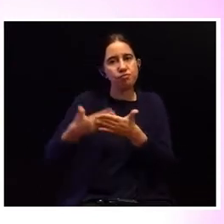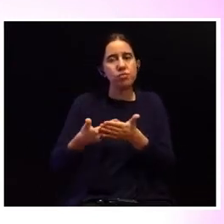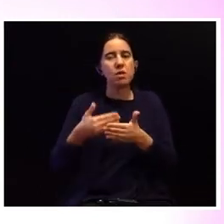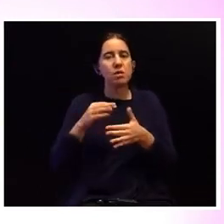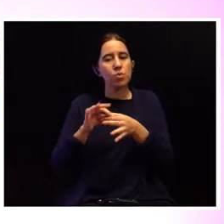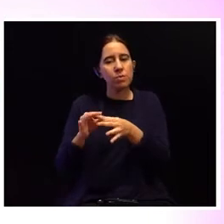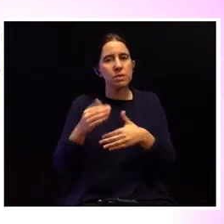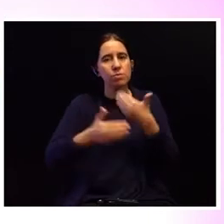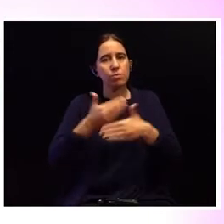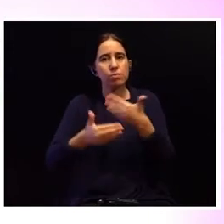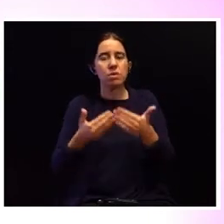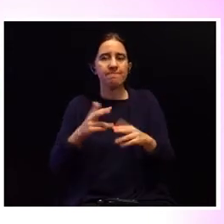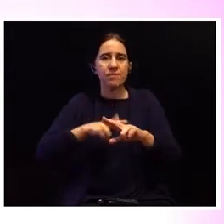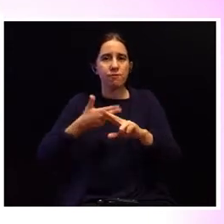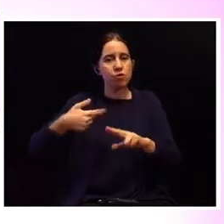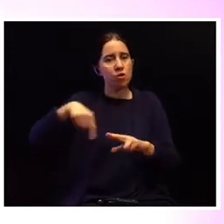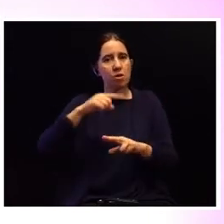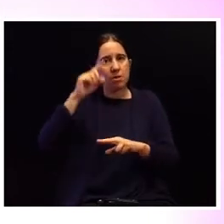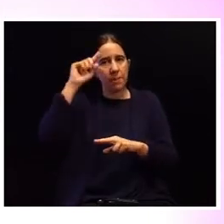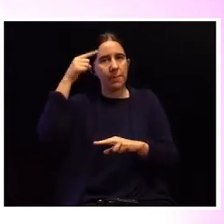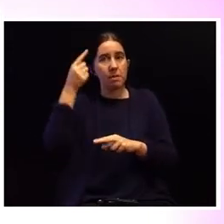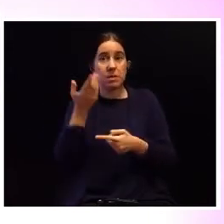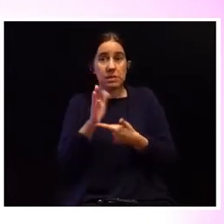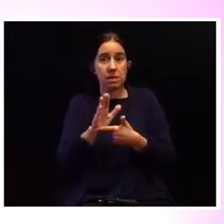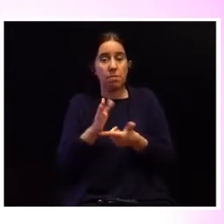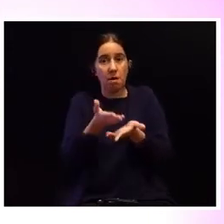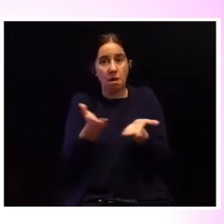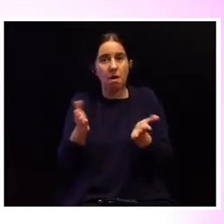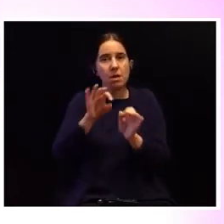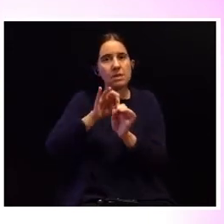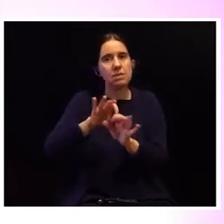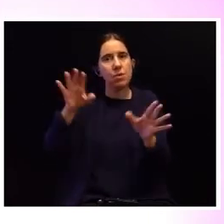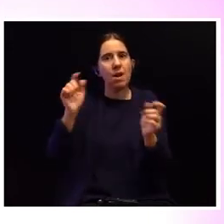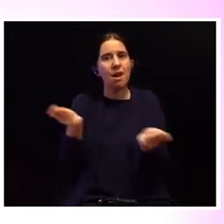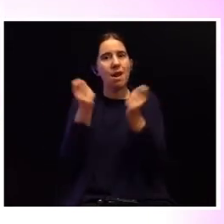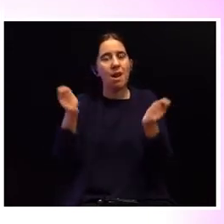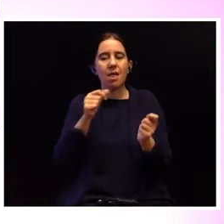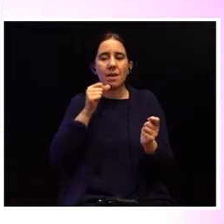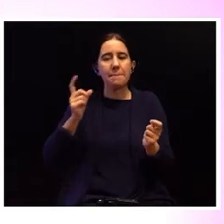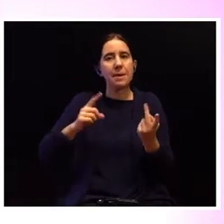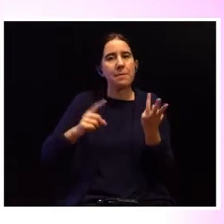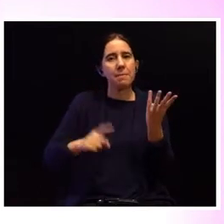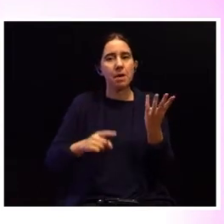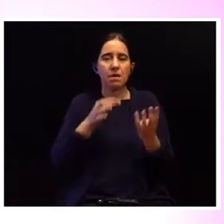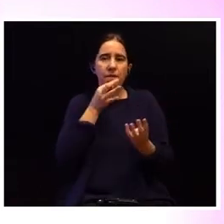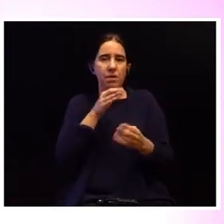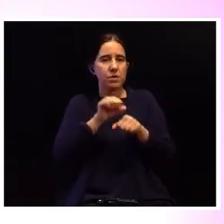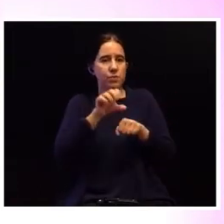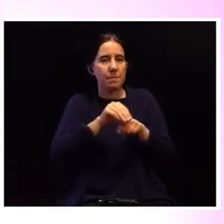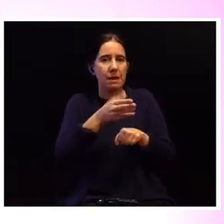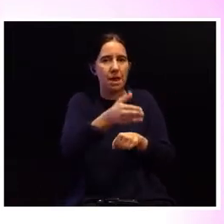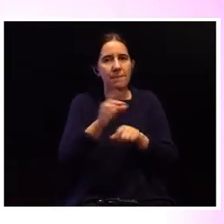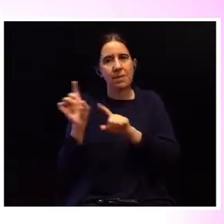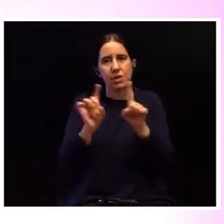colaboração e que têm reforçado a nossa capacidade, por exemplo, de disseminação das campanhas regulares, e falo aqui dos supermercados, dos